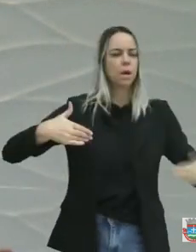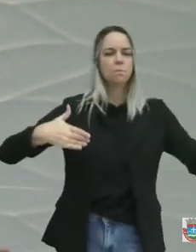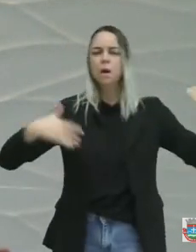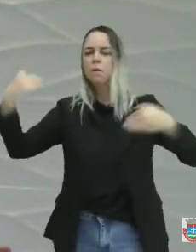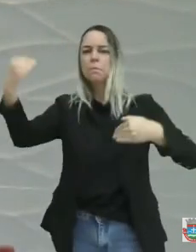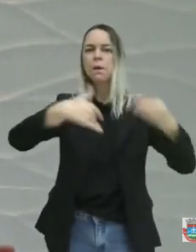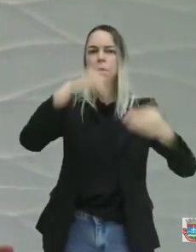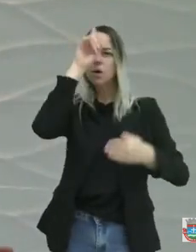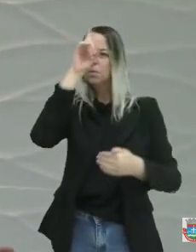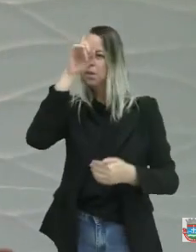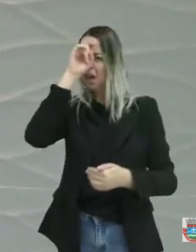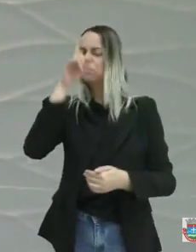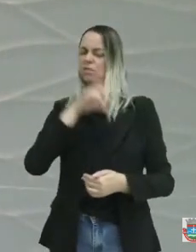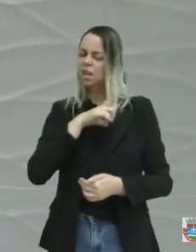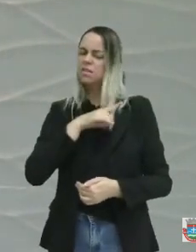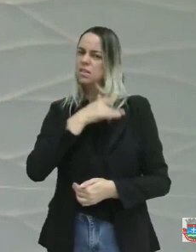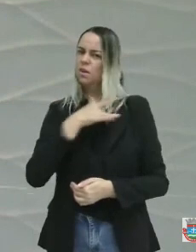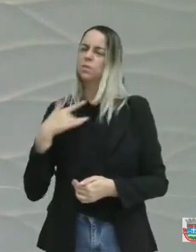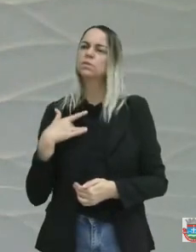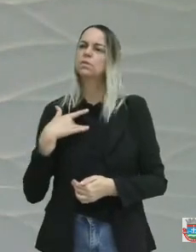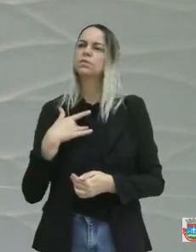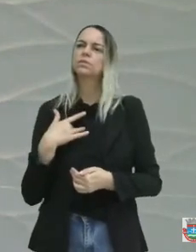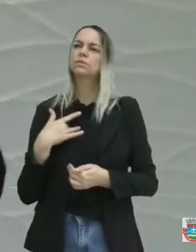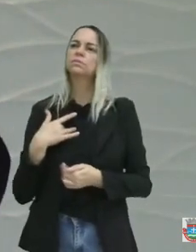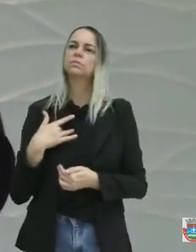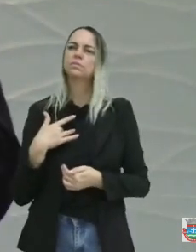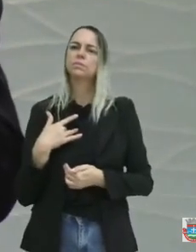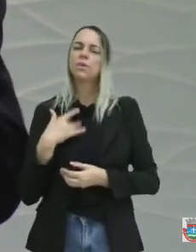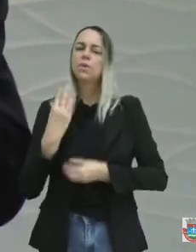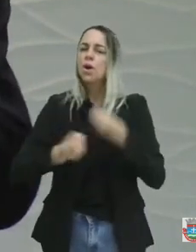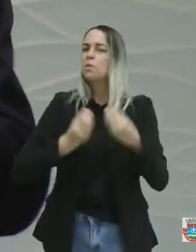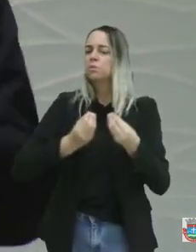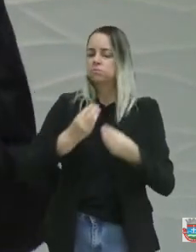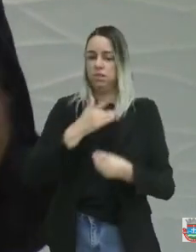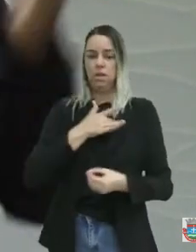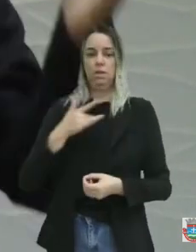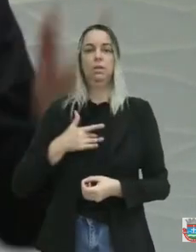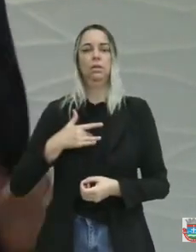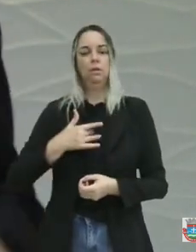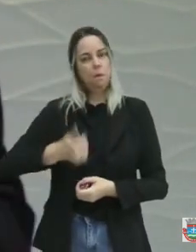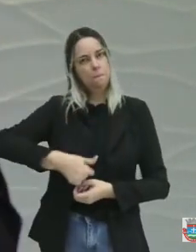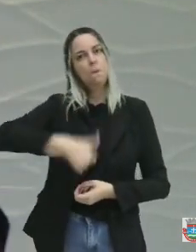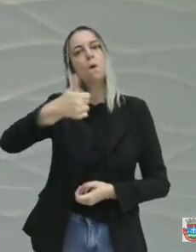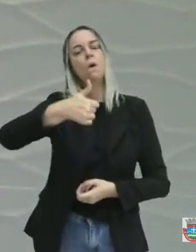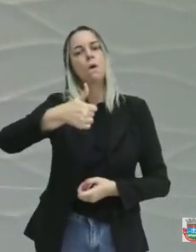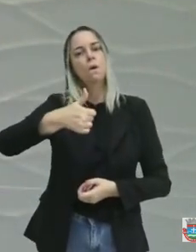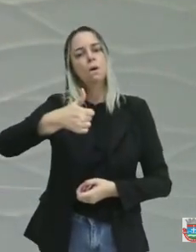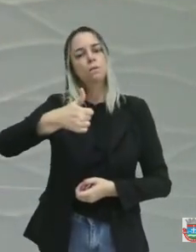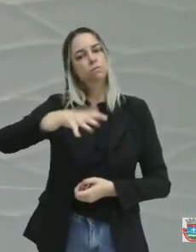Nós tínhamos uma saúde, nós tínhamos uma saúde, que era referência na região.